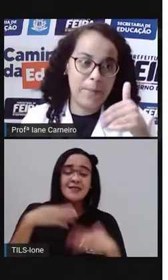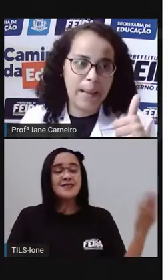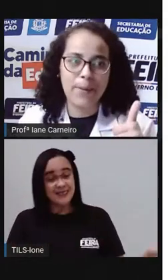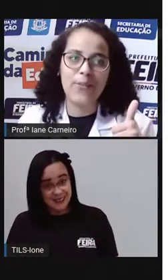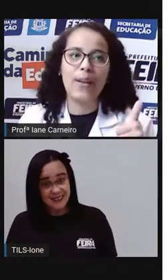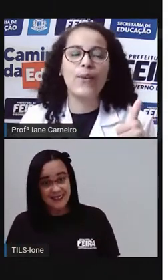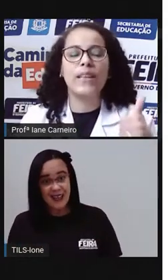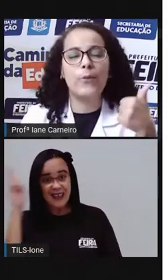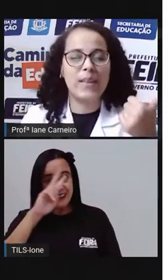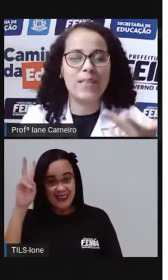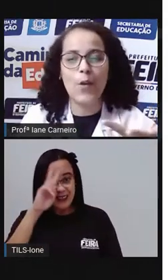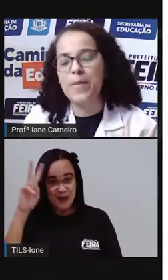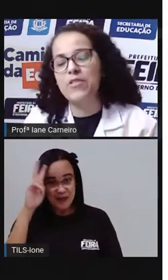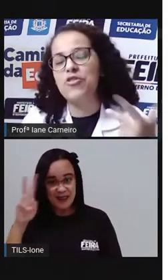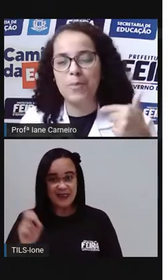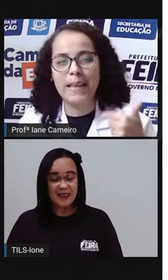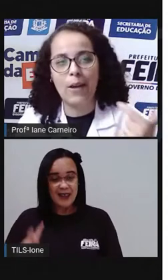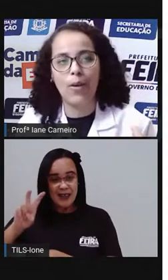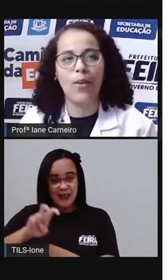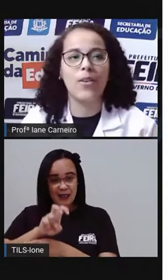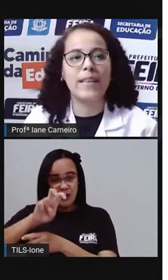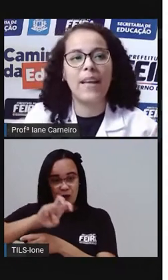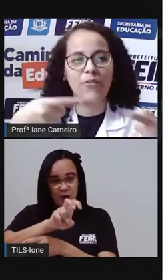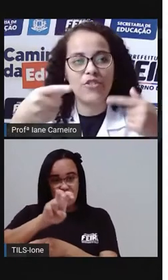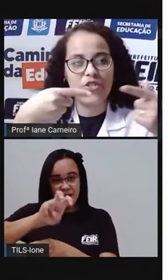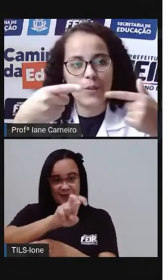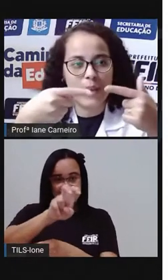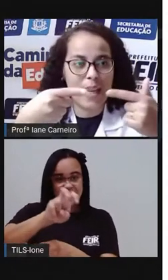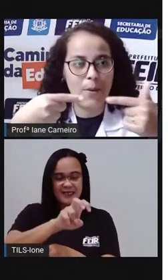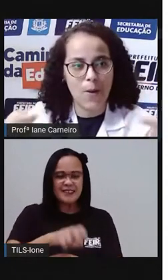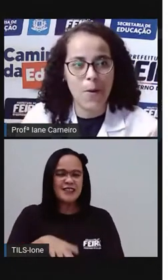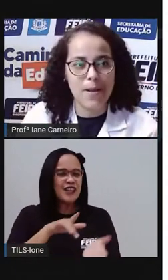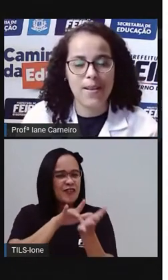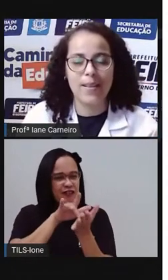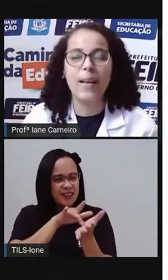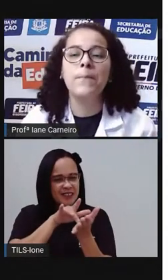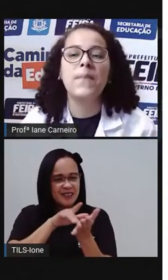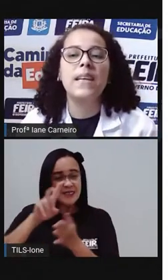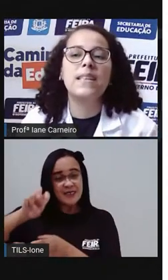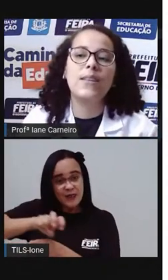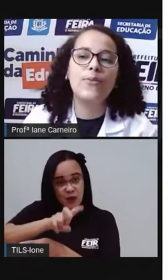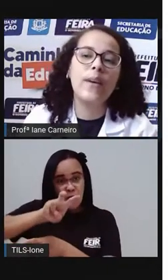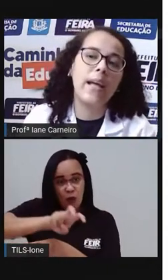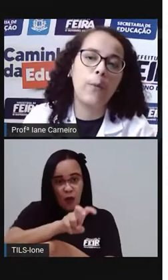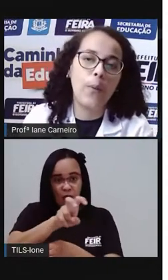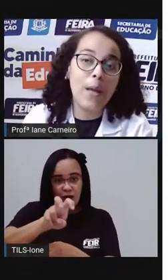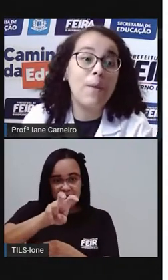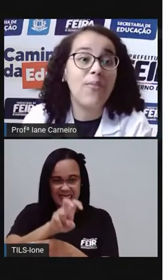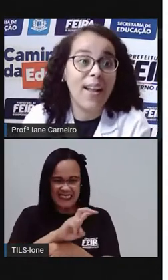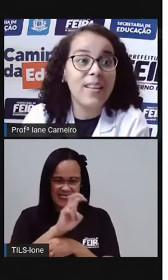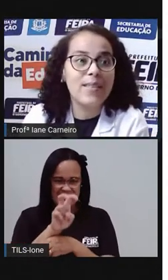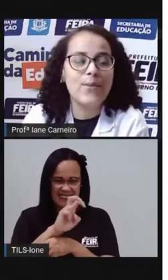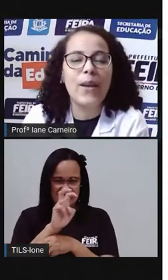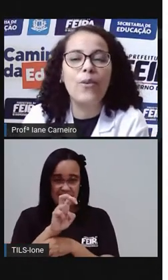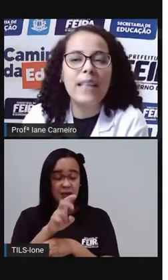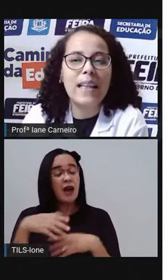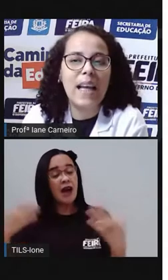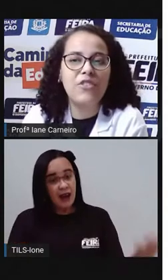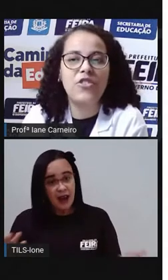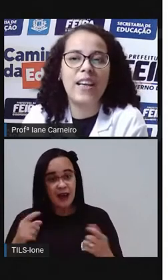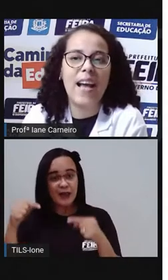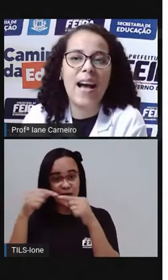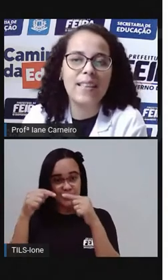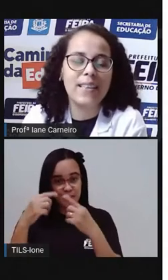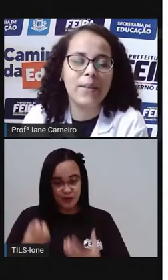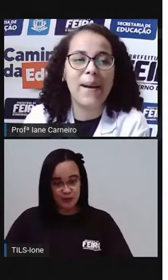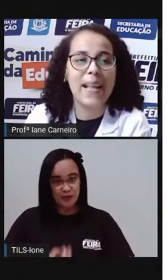lembra que a Pró falou que uma das formas de a gente brincar com a corda é fingindo que ela é uma cobra? Então, o poema fala isso. Quando ela